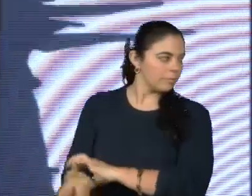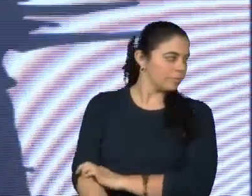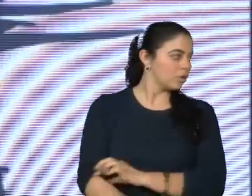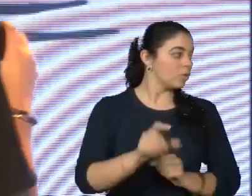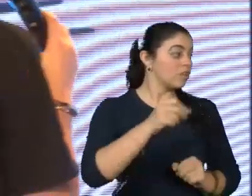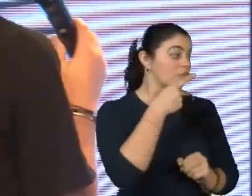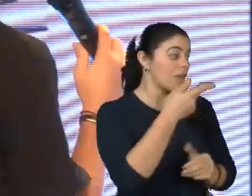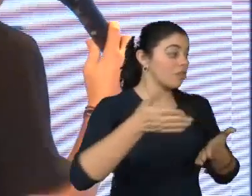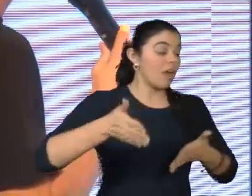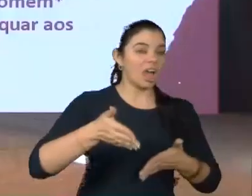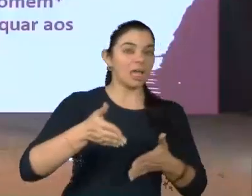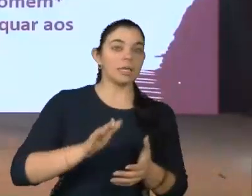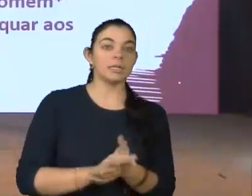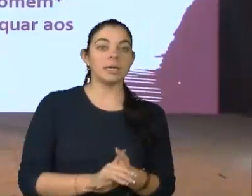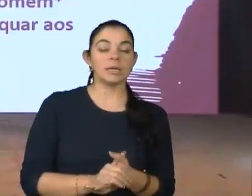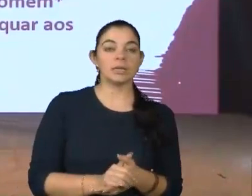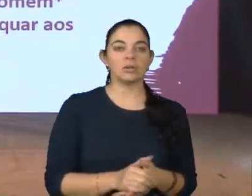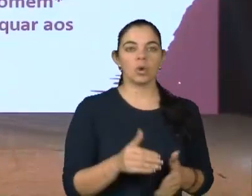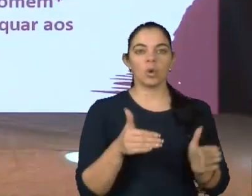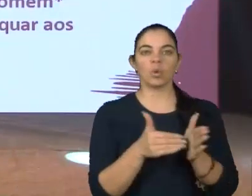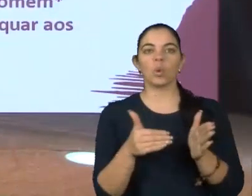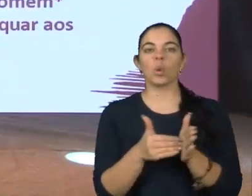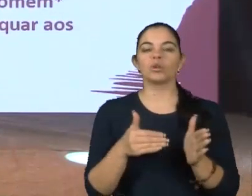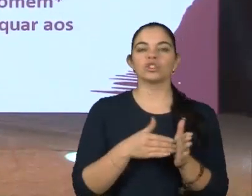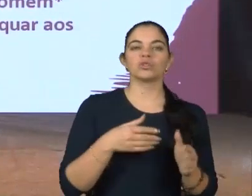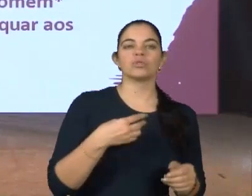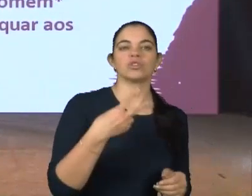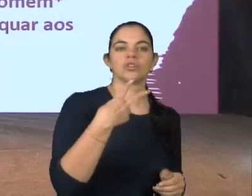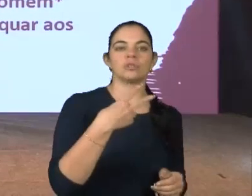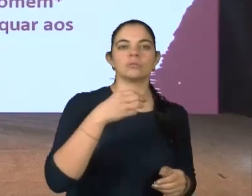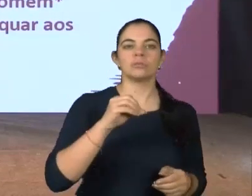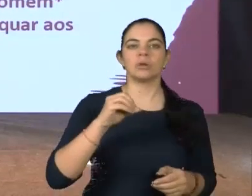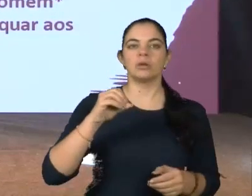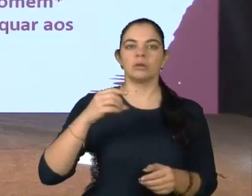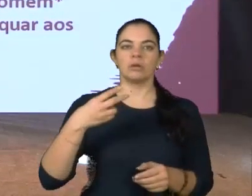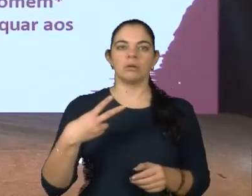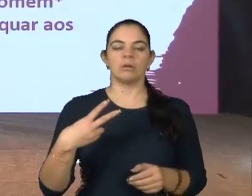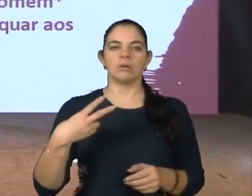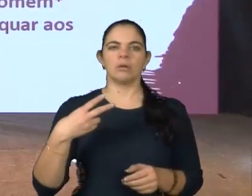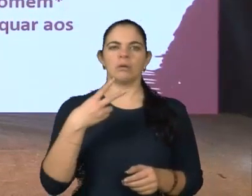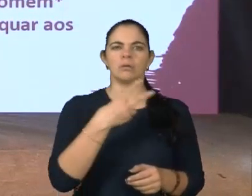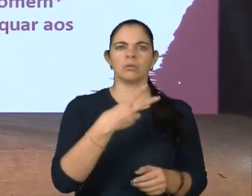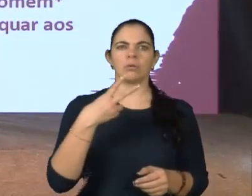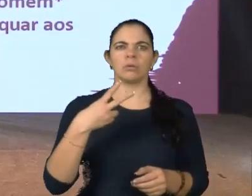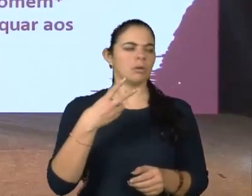falando aqui, segundo o último censo do IBGE de 2002, de 45,